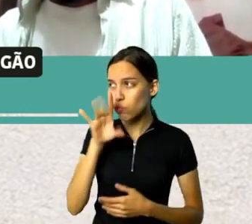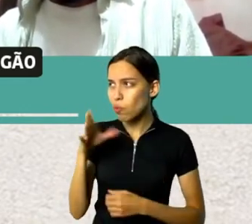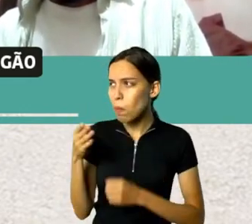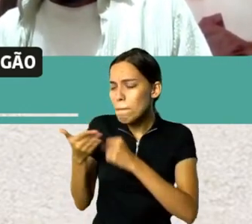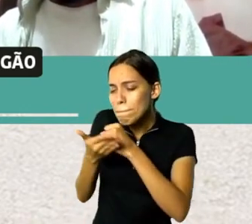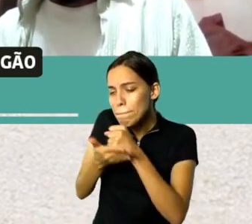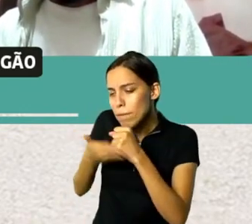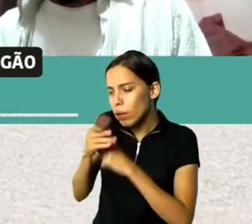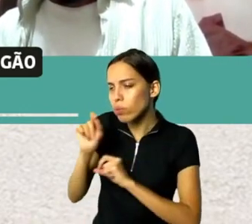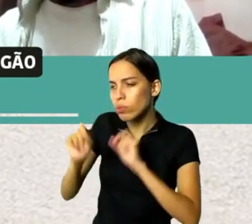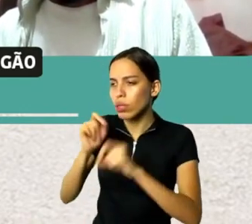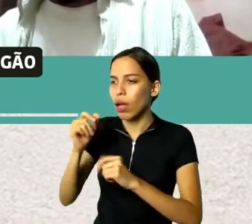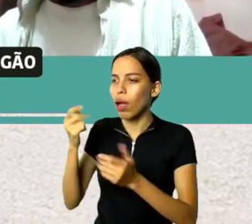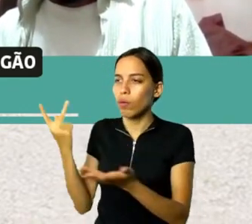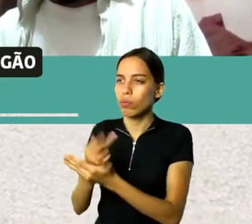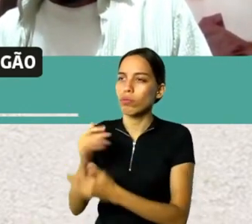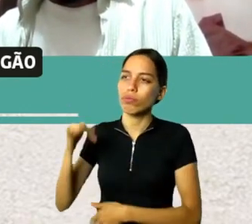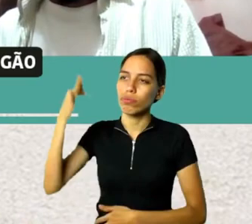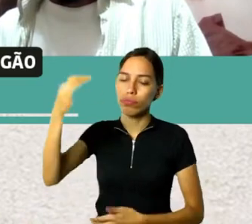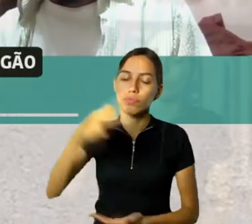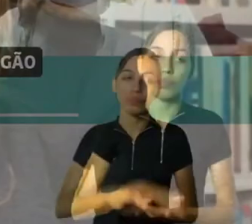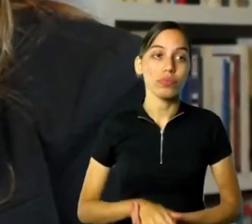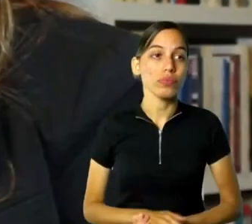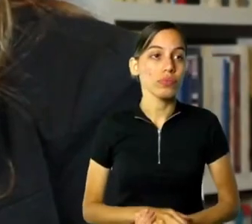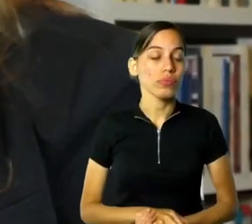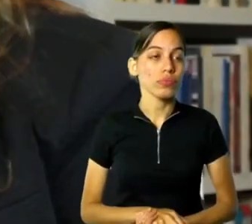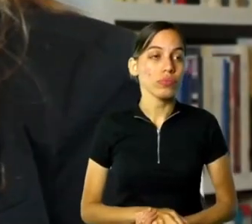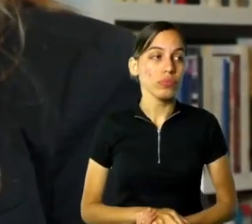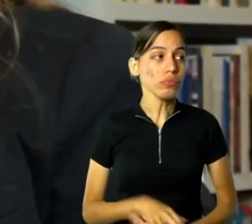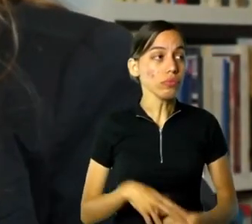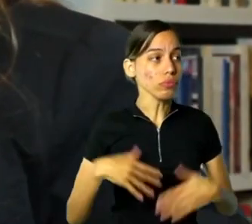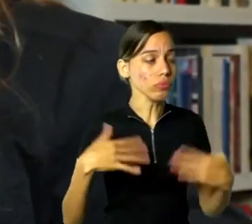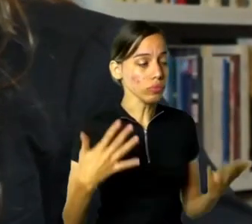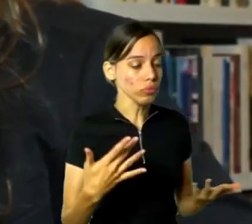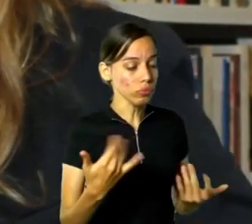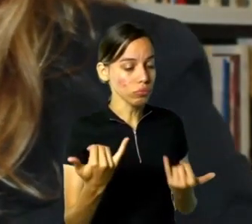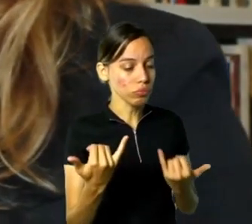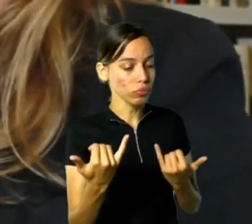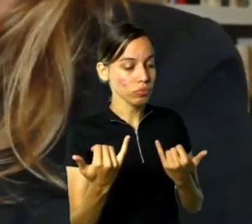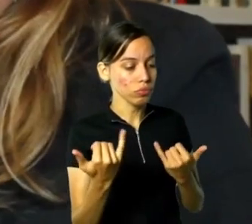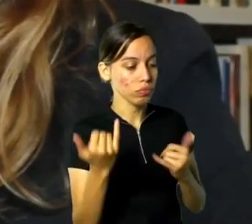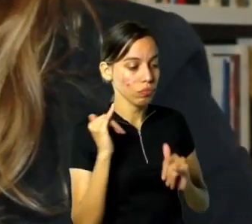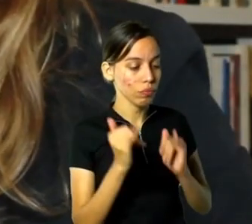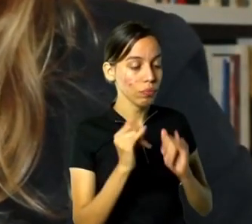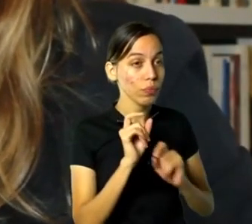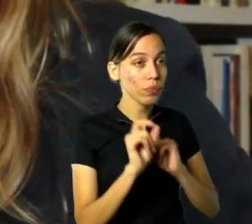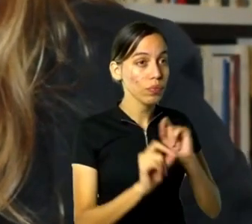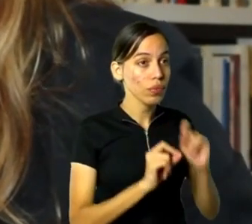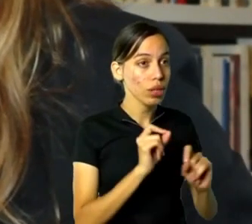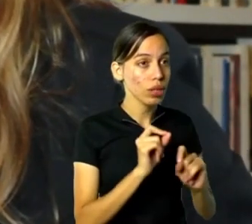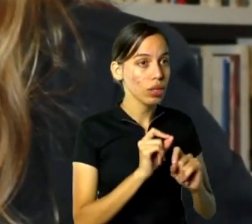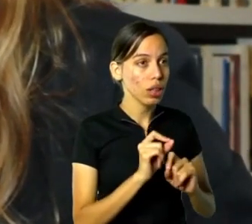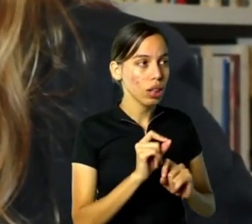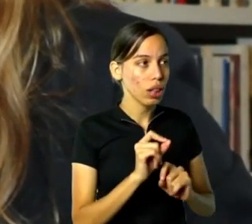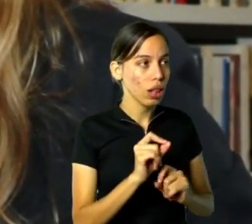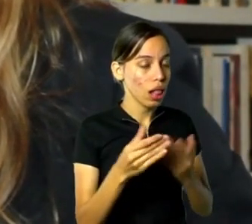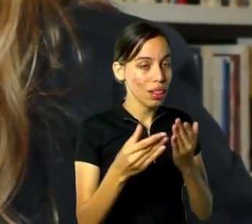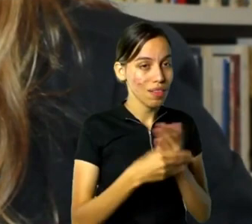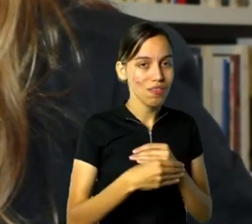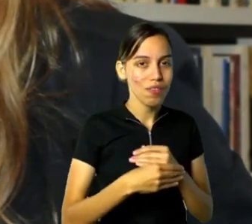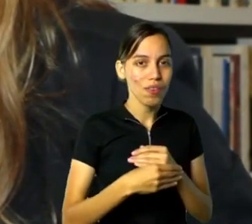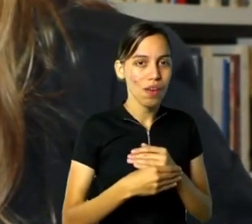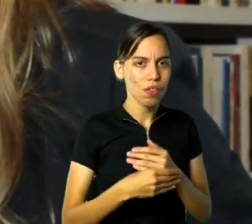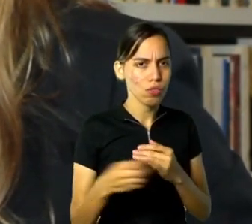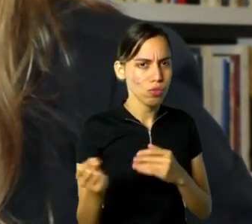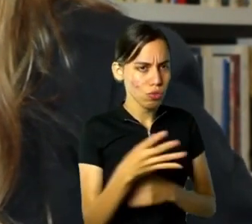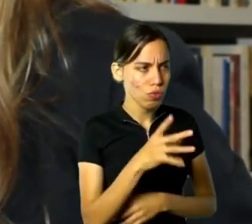E agora vamos entrar na sua biografia mais recente, que é Balões, Vida e Tempo, de Guignar,